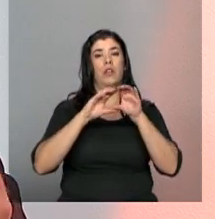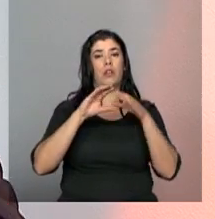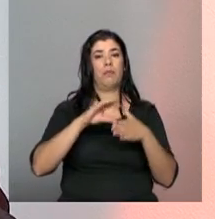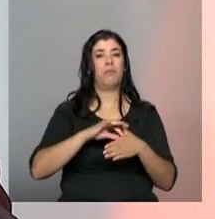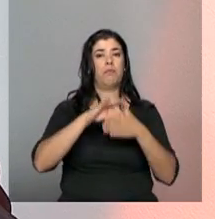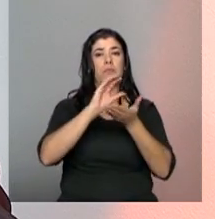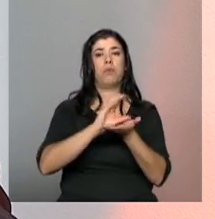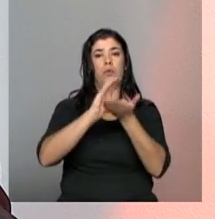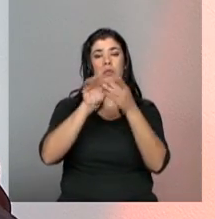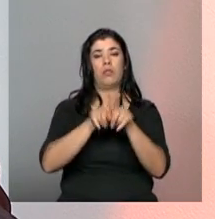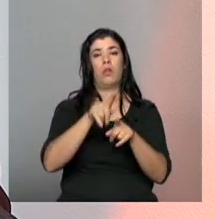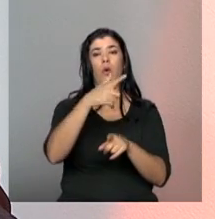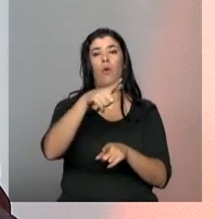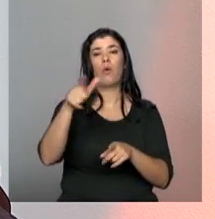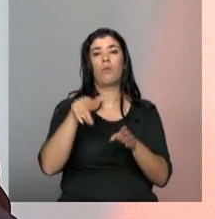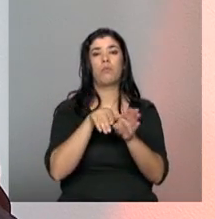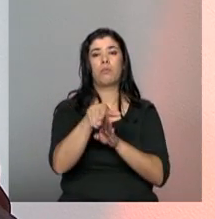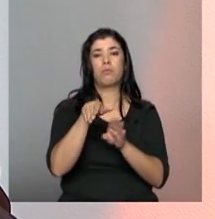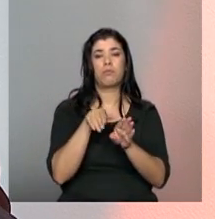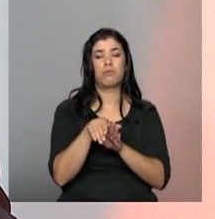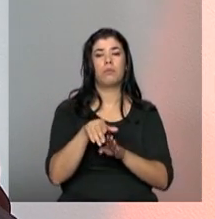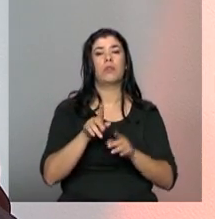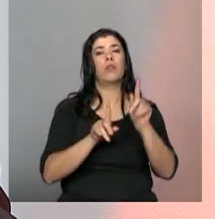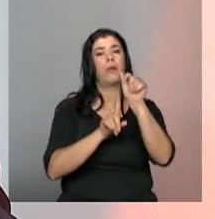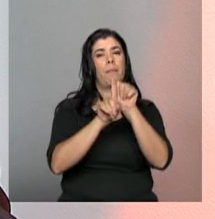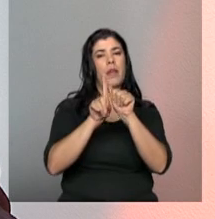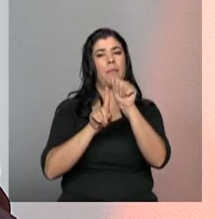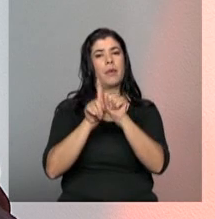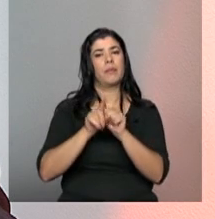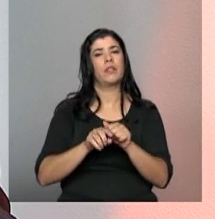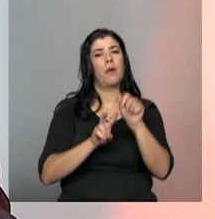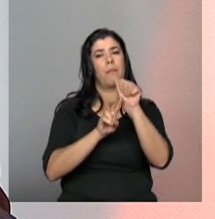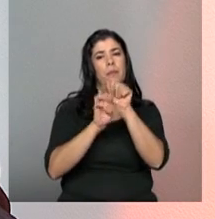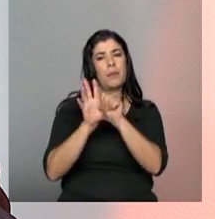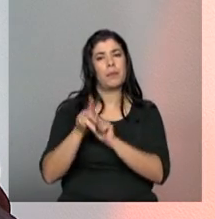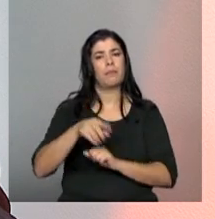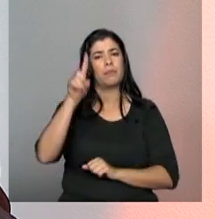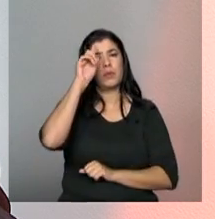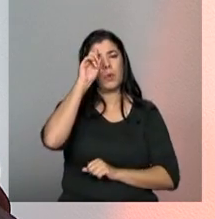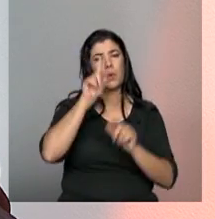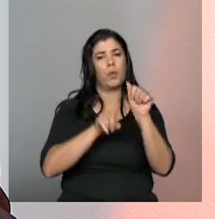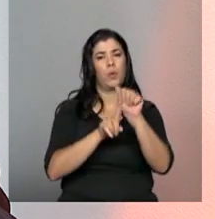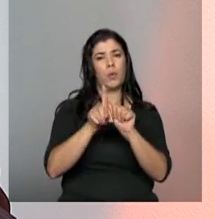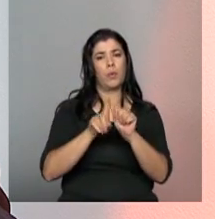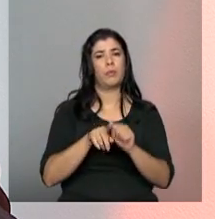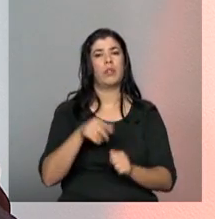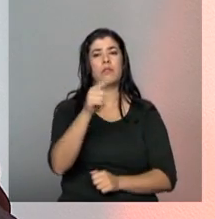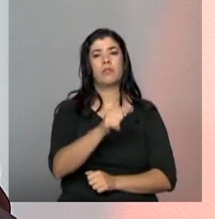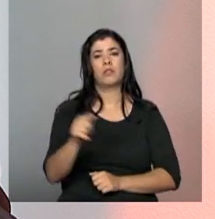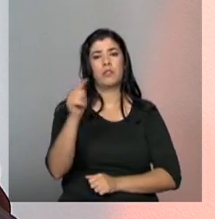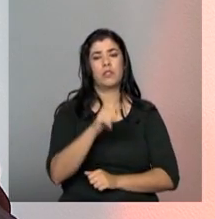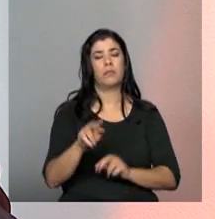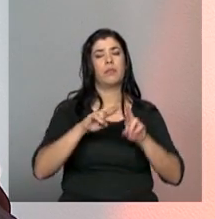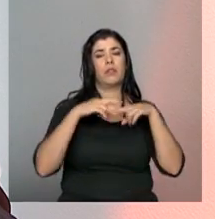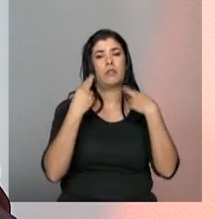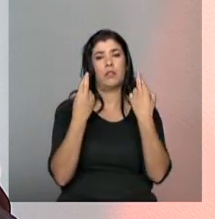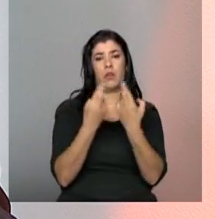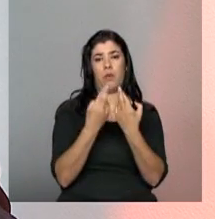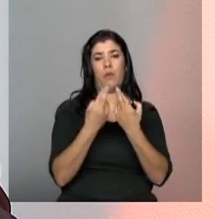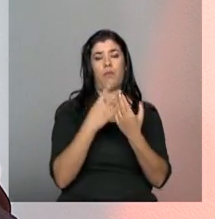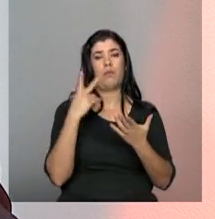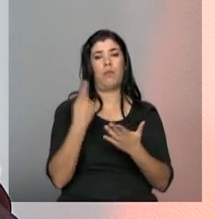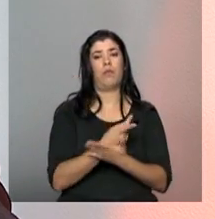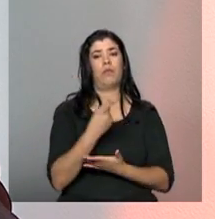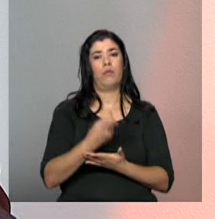diretrizes que foram construídas. Mensalmente, essa comissão se reúne na mesma semana de realização da reunião